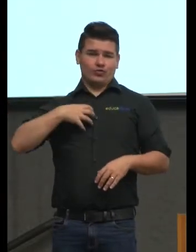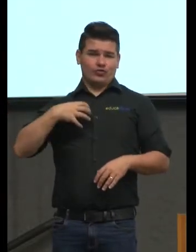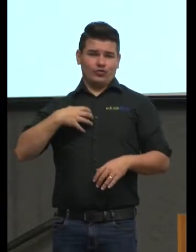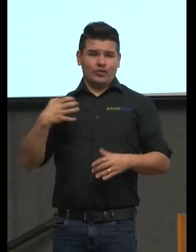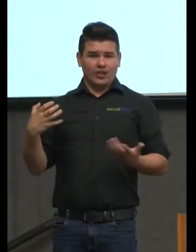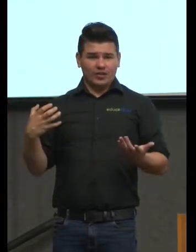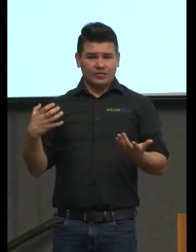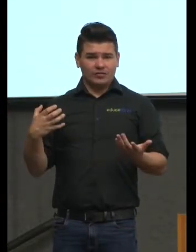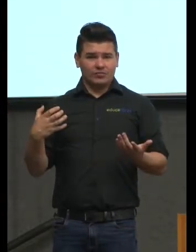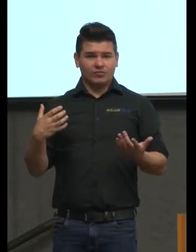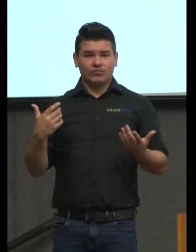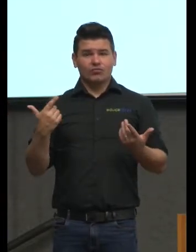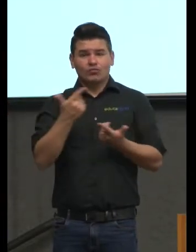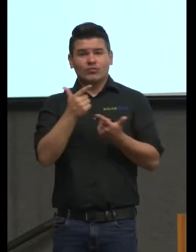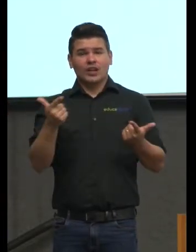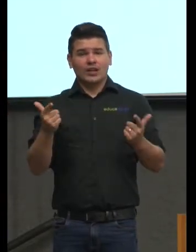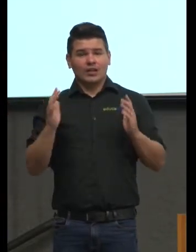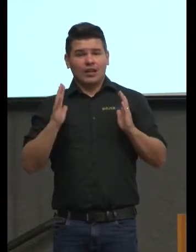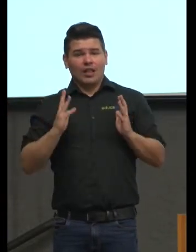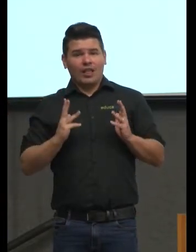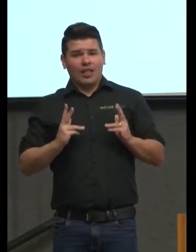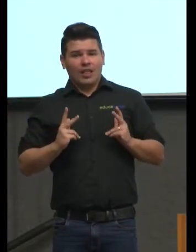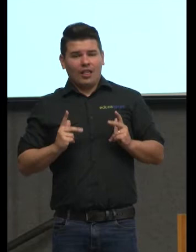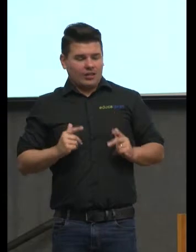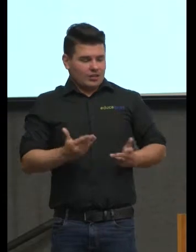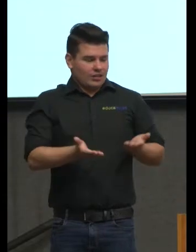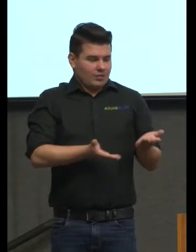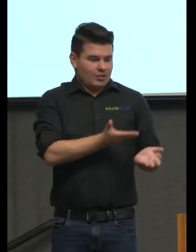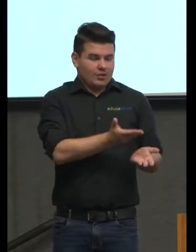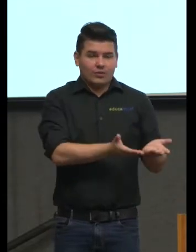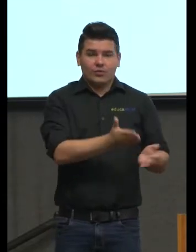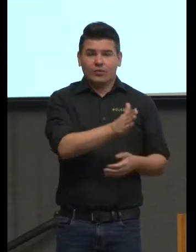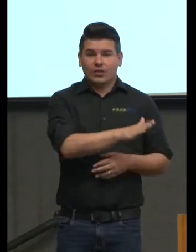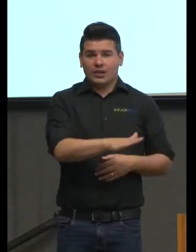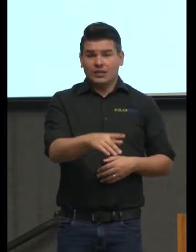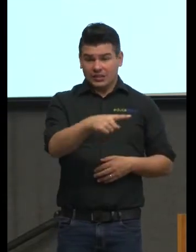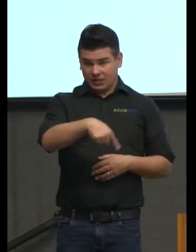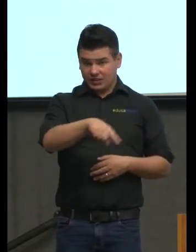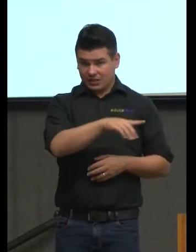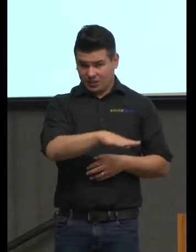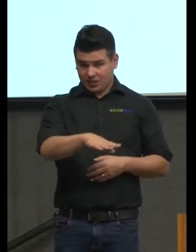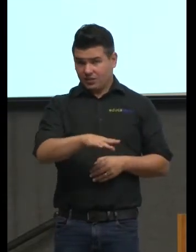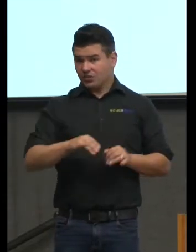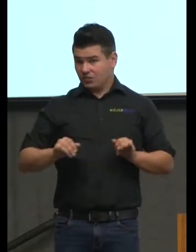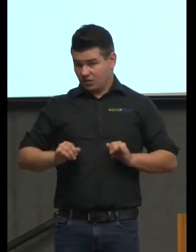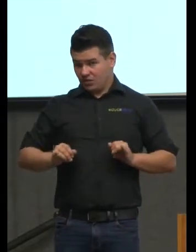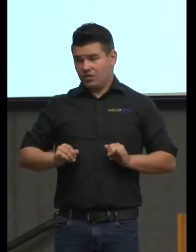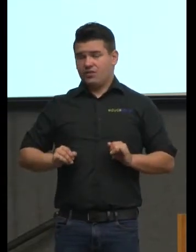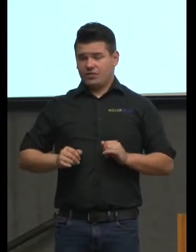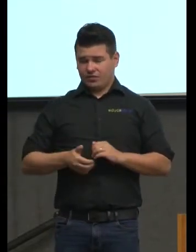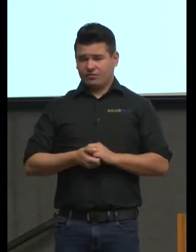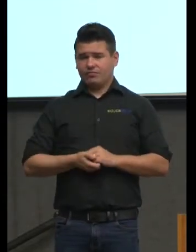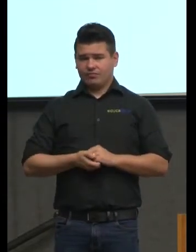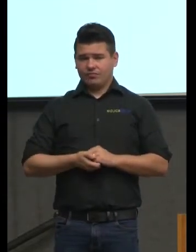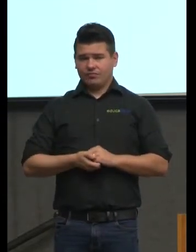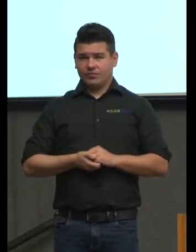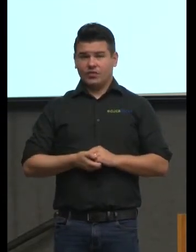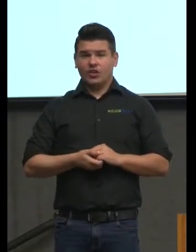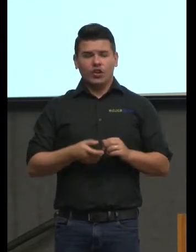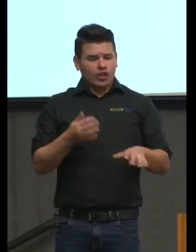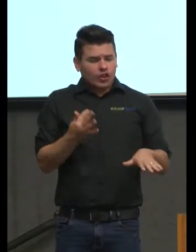indecentes com as crianças pequenas e elas sofrem então a dor